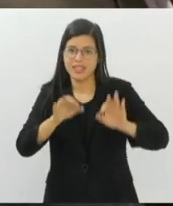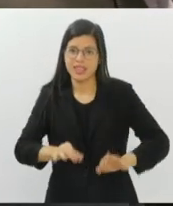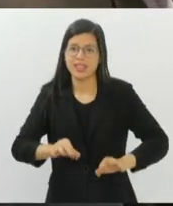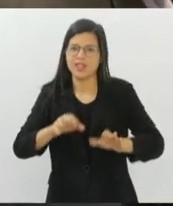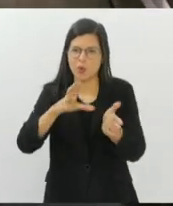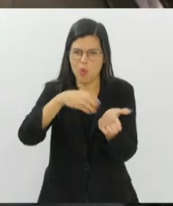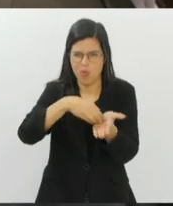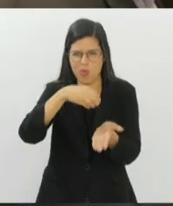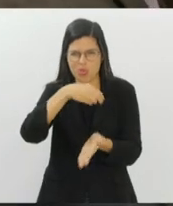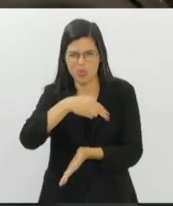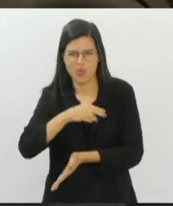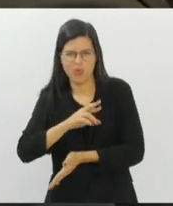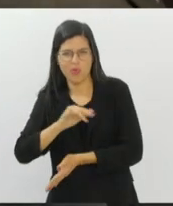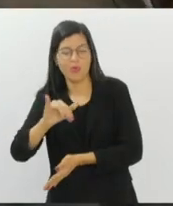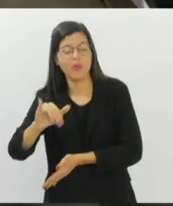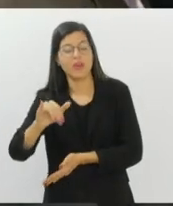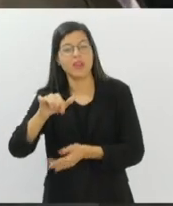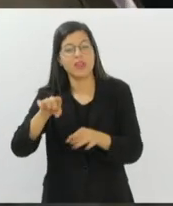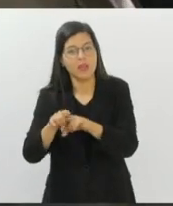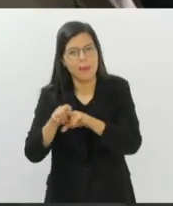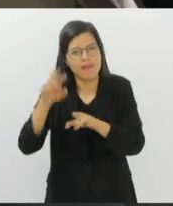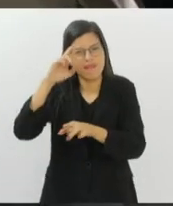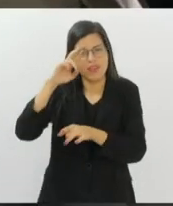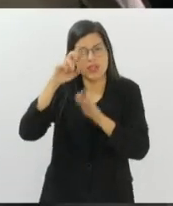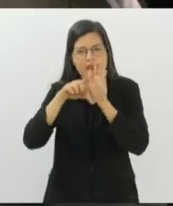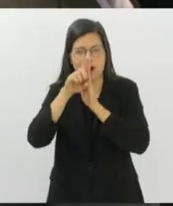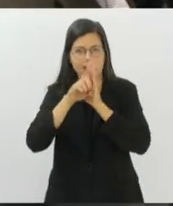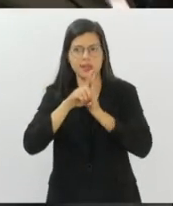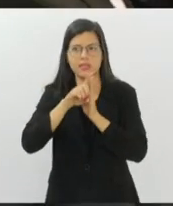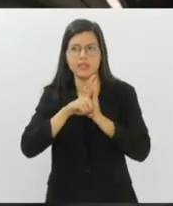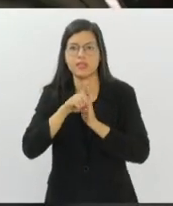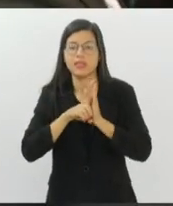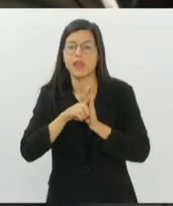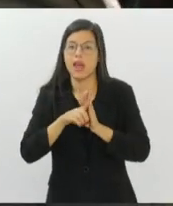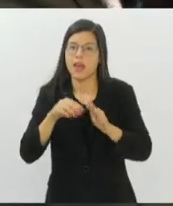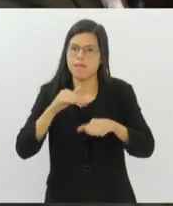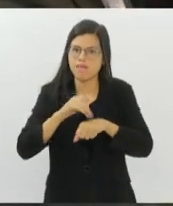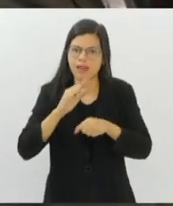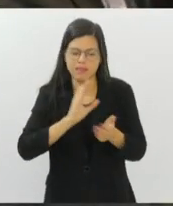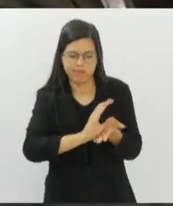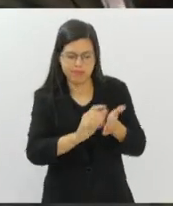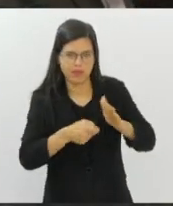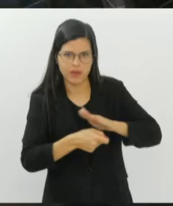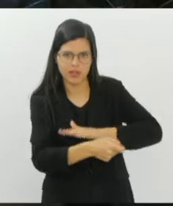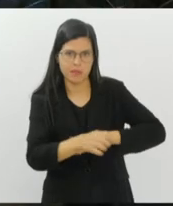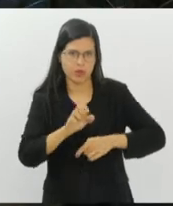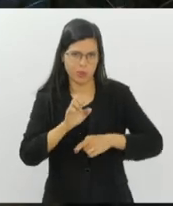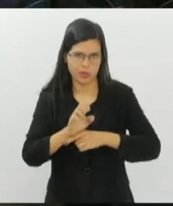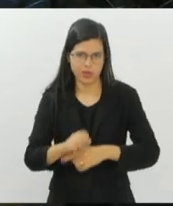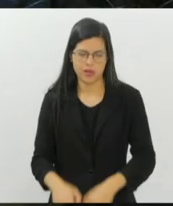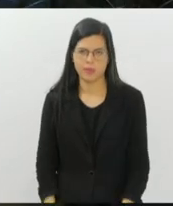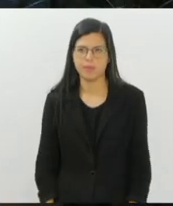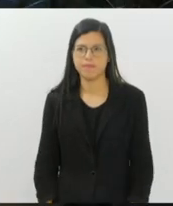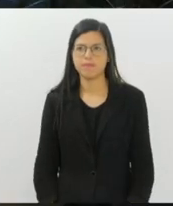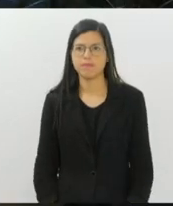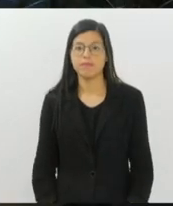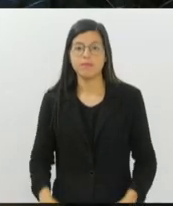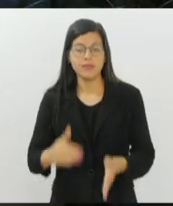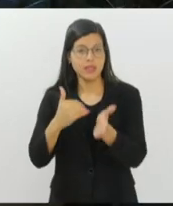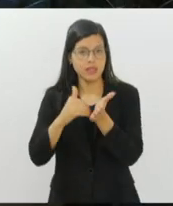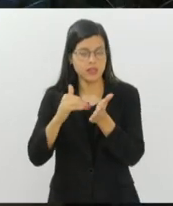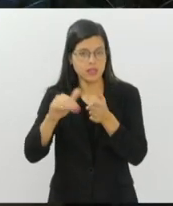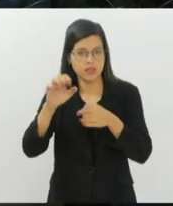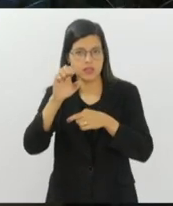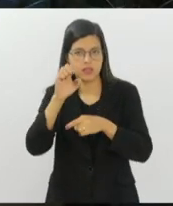de potencializar esse projeto, há de fiscalizá-lo e há de trazer mais fomentos para o nosso Estado. E a Secretaria